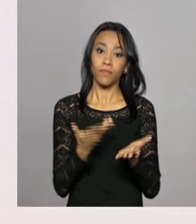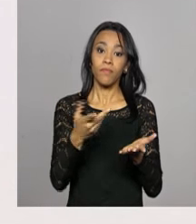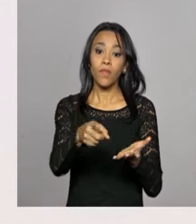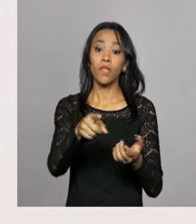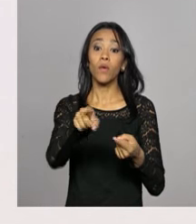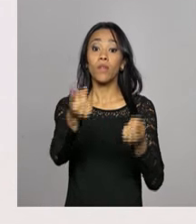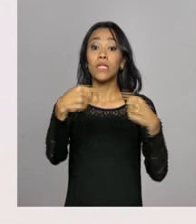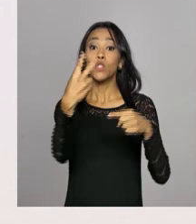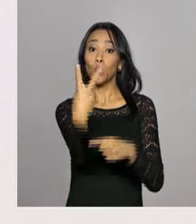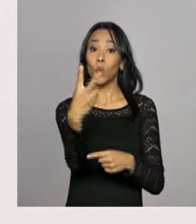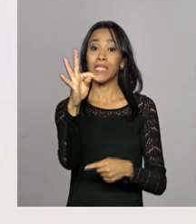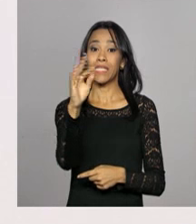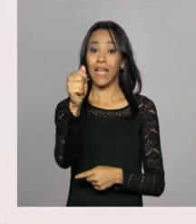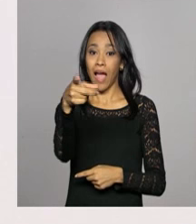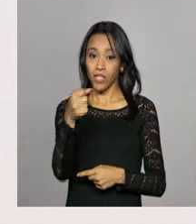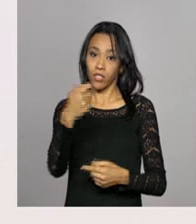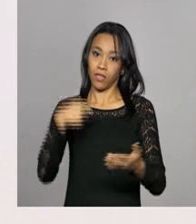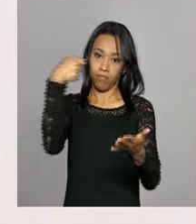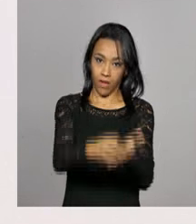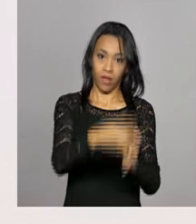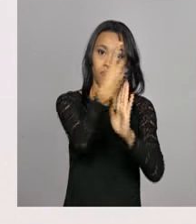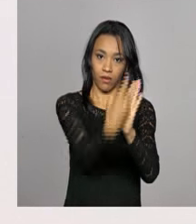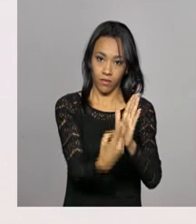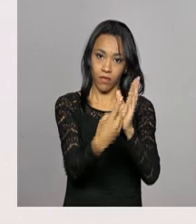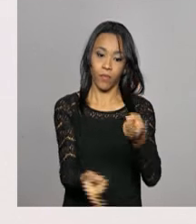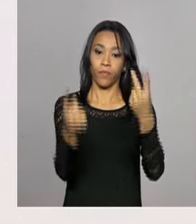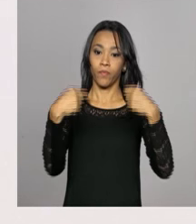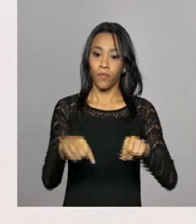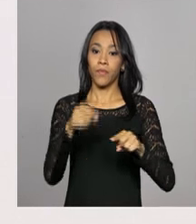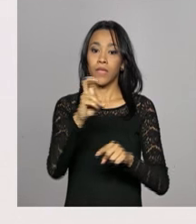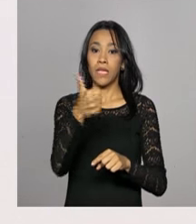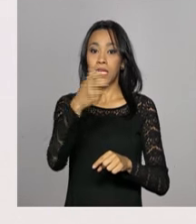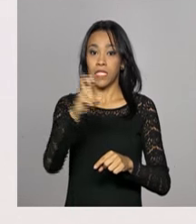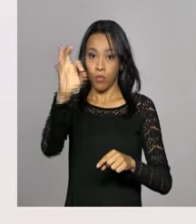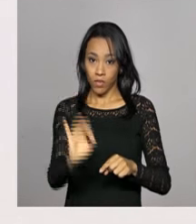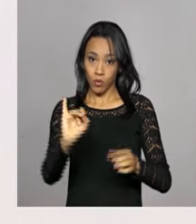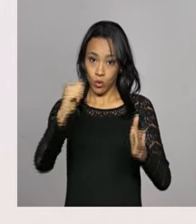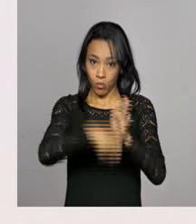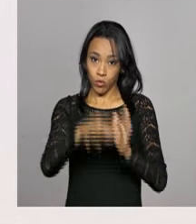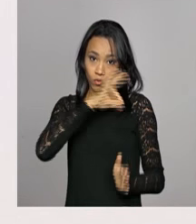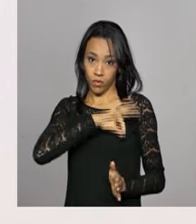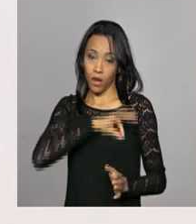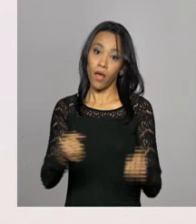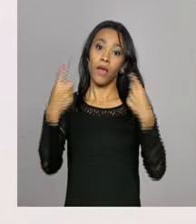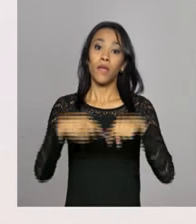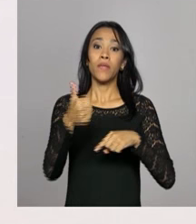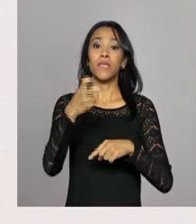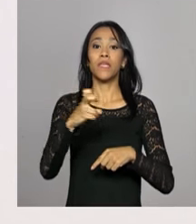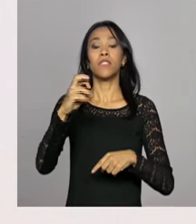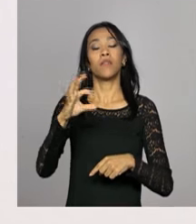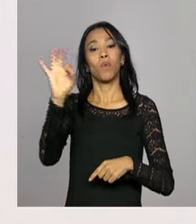Duas taxas devem ser pagas no ato de regularização. 15% de imposto de renda e 15% de multa.